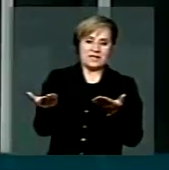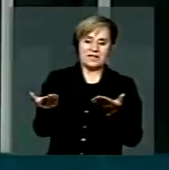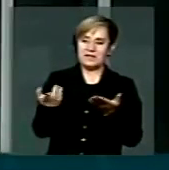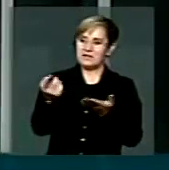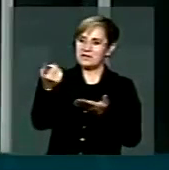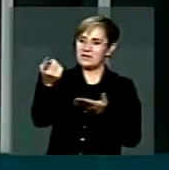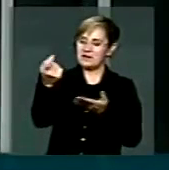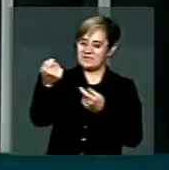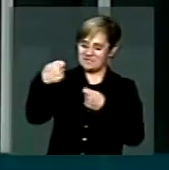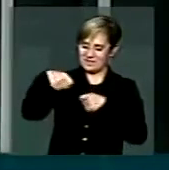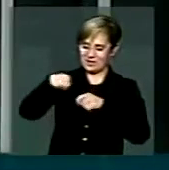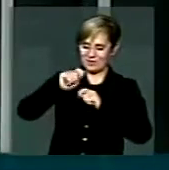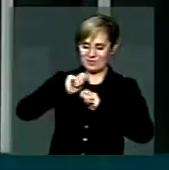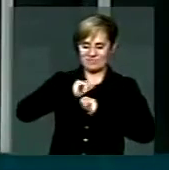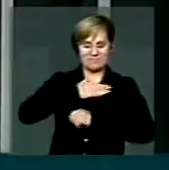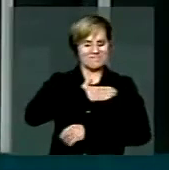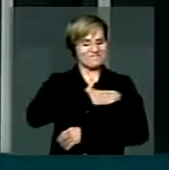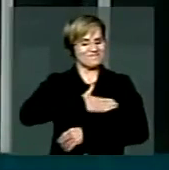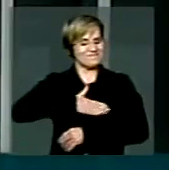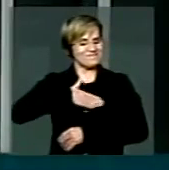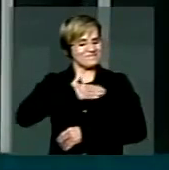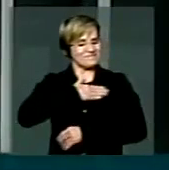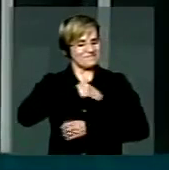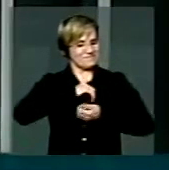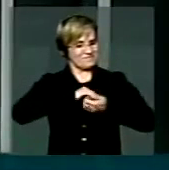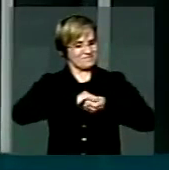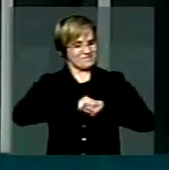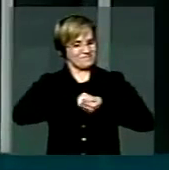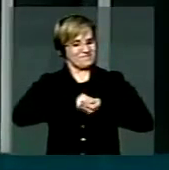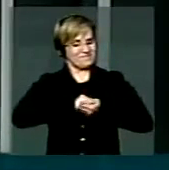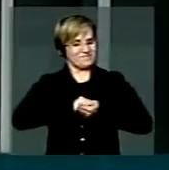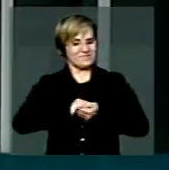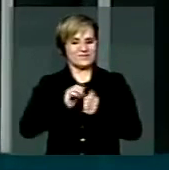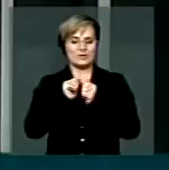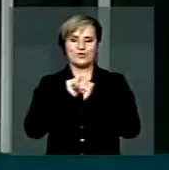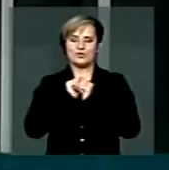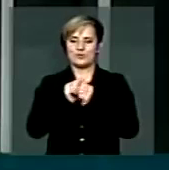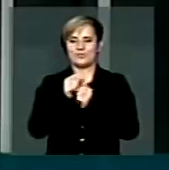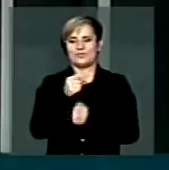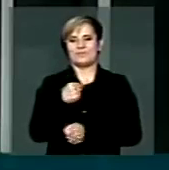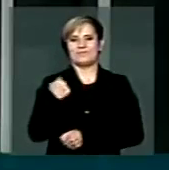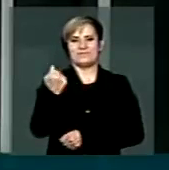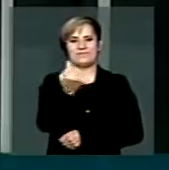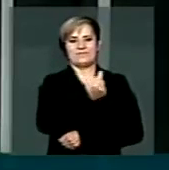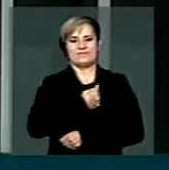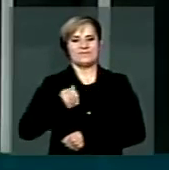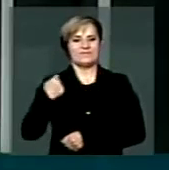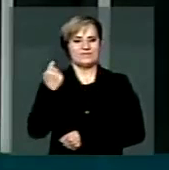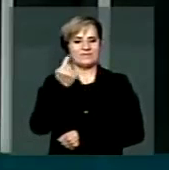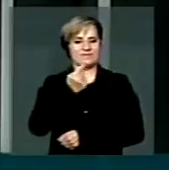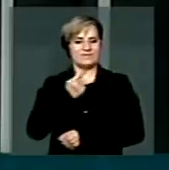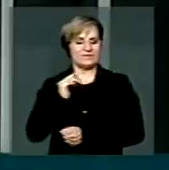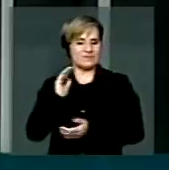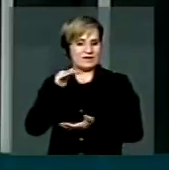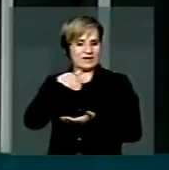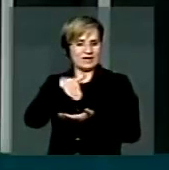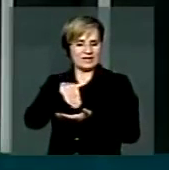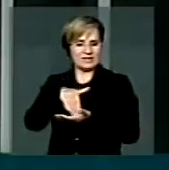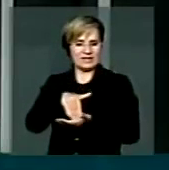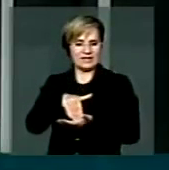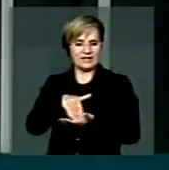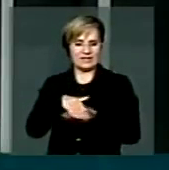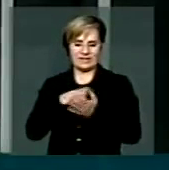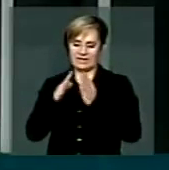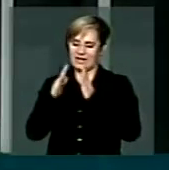o prazer, nos deu o prazer de estar conosco até na nossa residência.